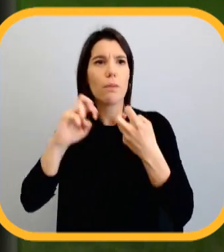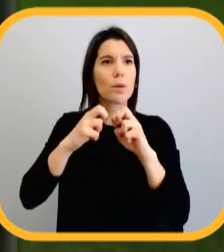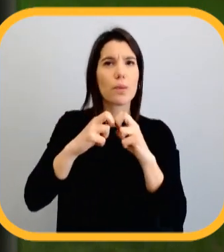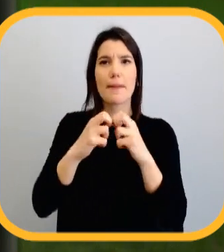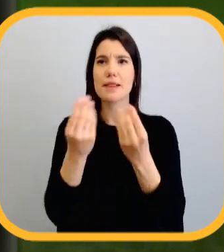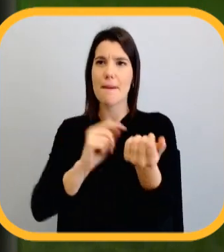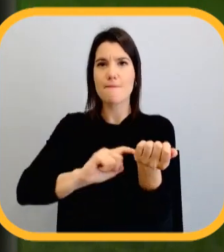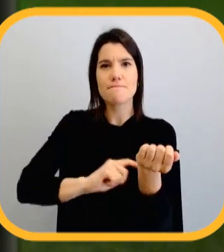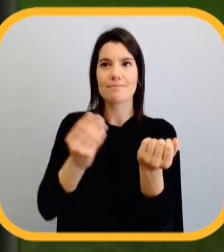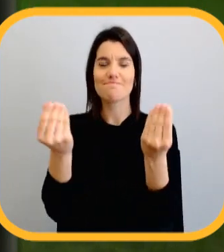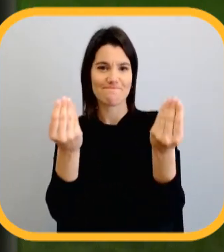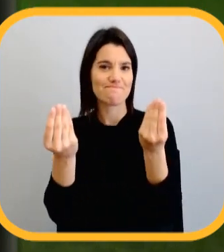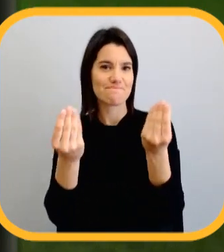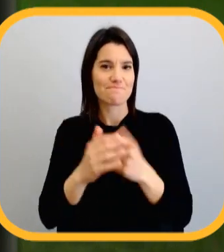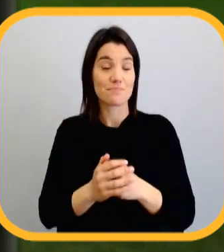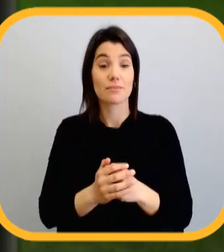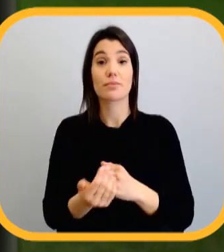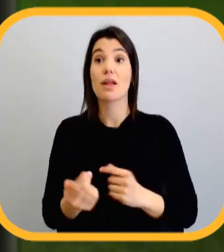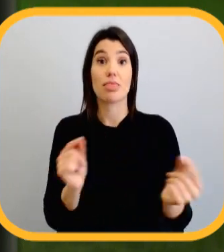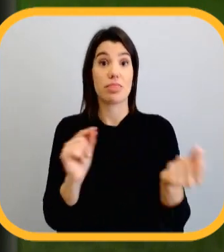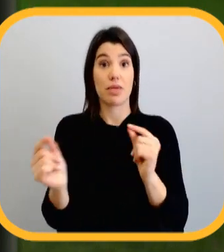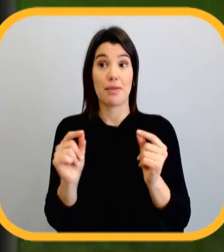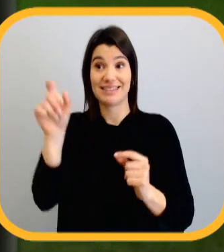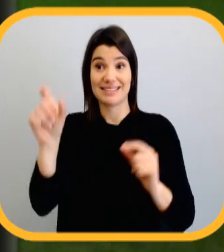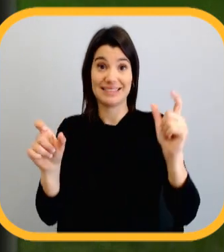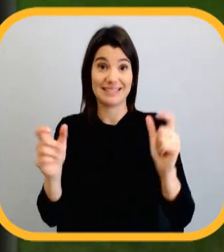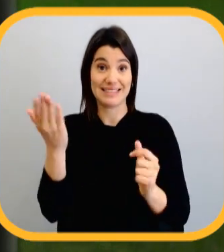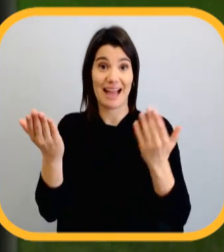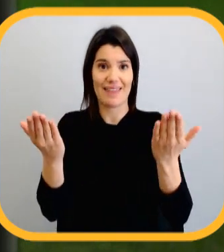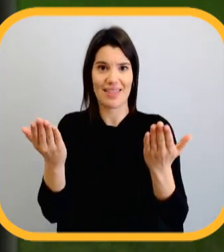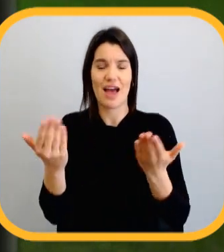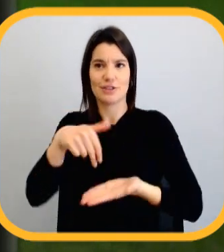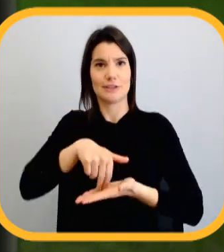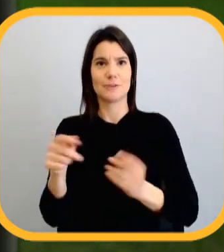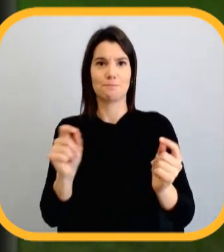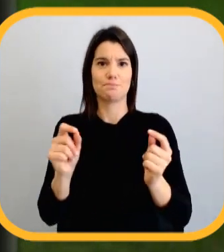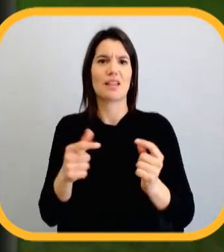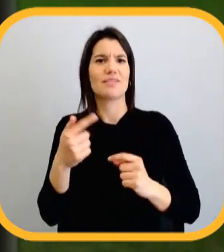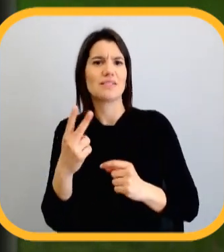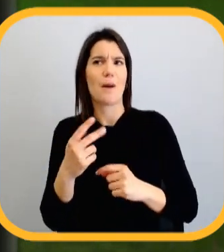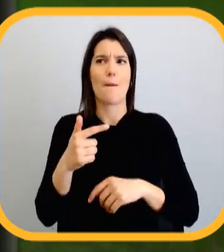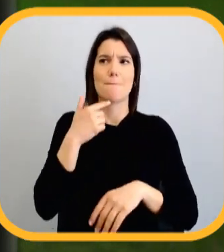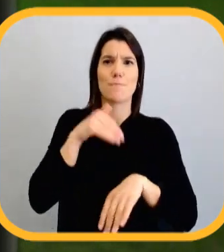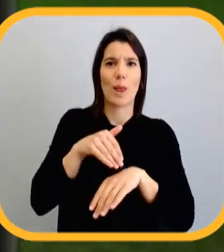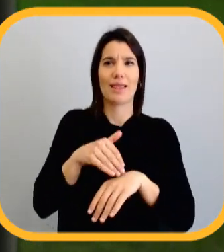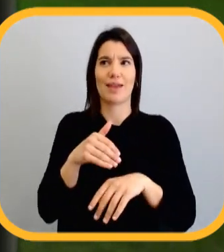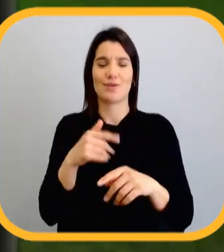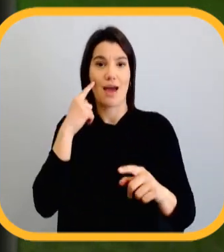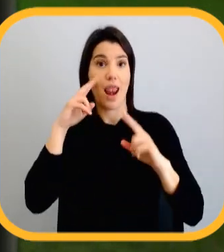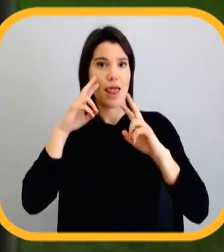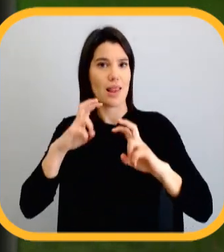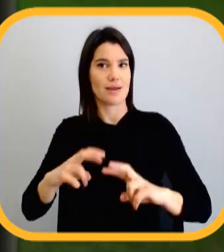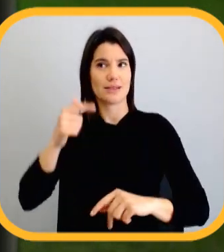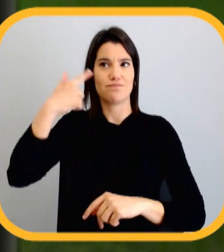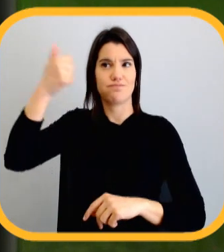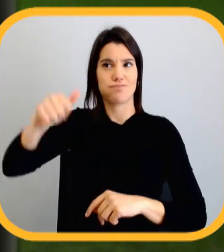conhecimento dos problemas e carisma. A performance dos candidatos durante os debates é amplamente analisada pelos média e comentadores políticos,